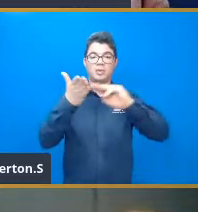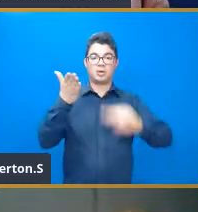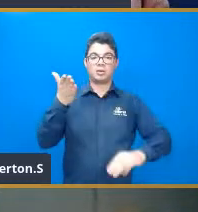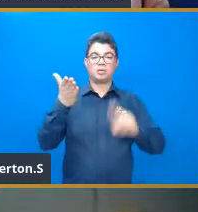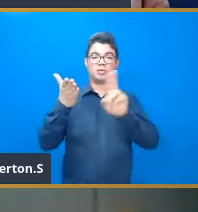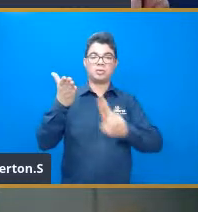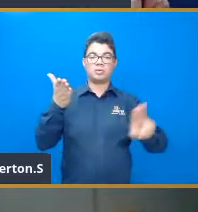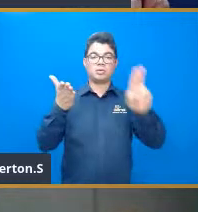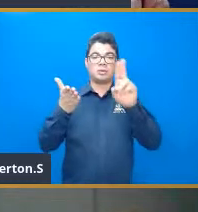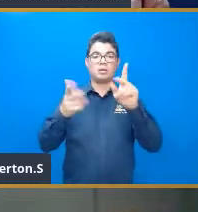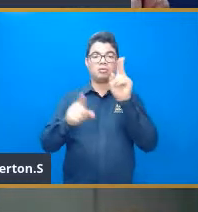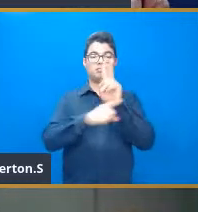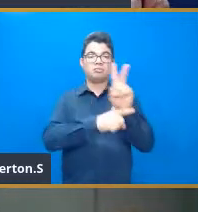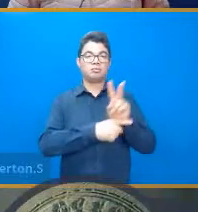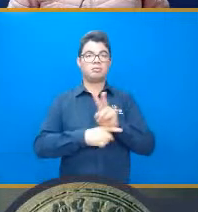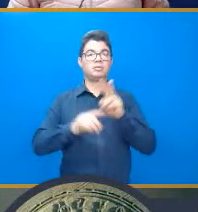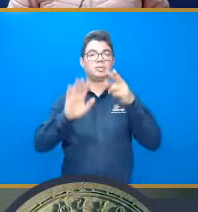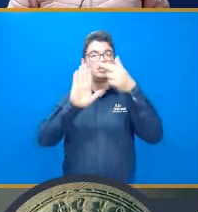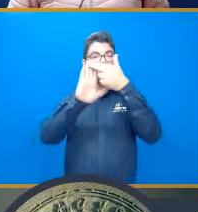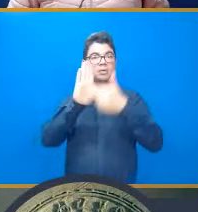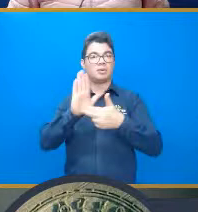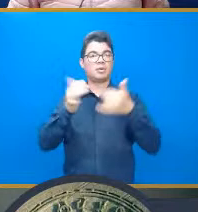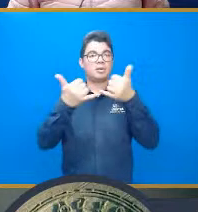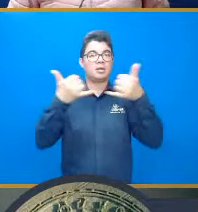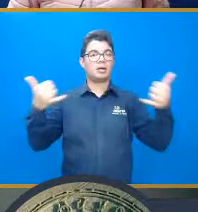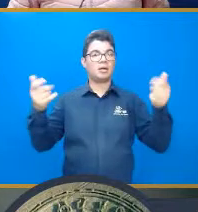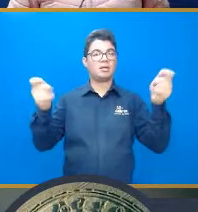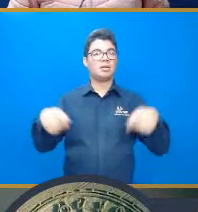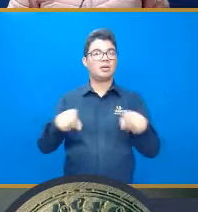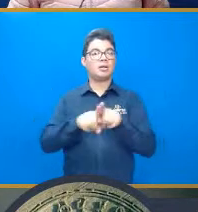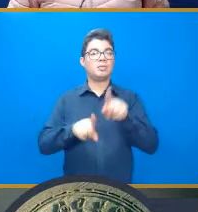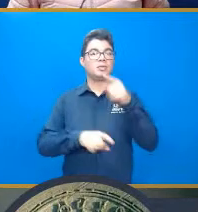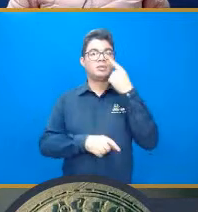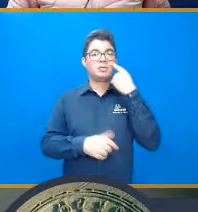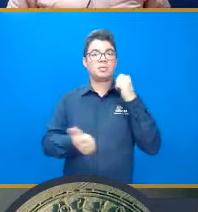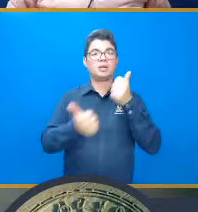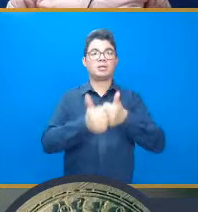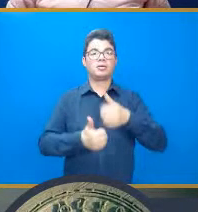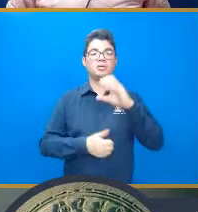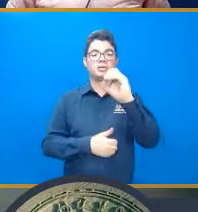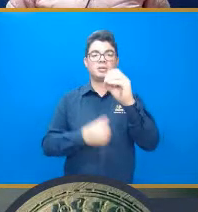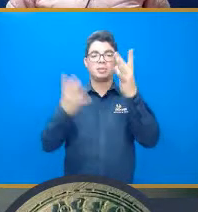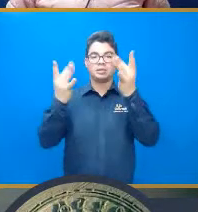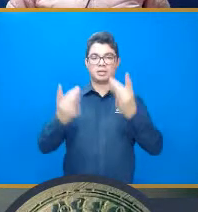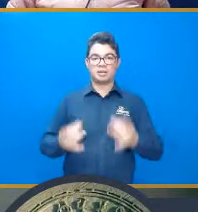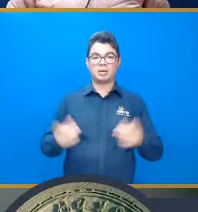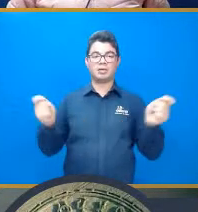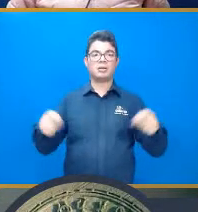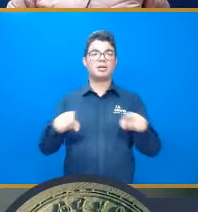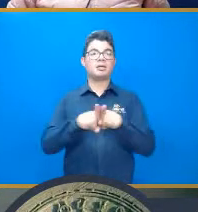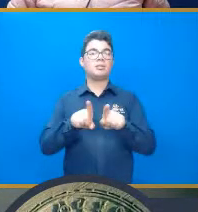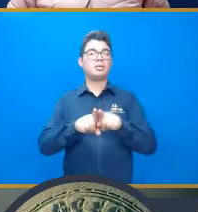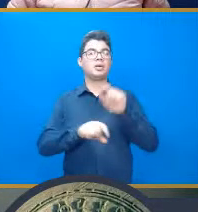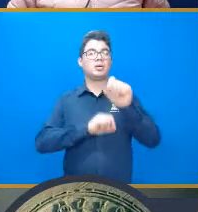ali para a obtenção da reta. Mas a gente sabe que ela estaria aqui, na verdade, passando ali a partir do zero, mas é só um detalhezinho importante lá. e,